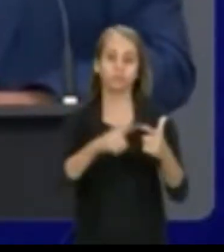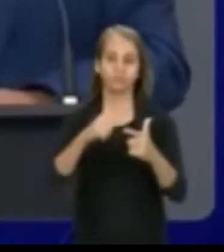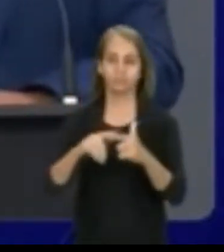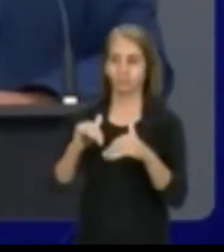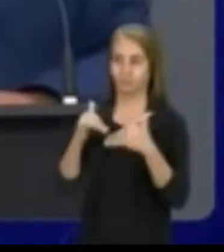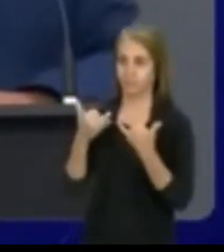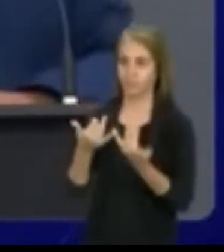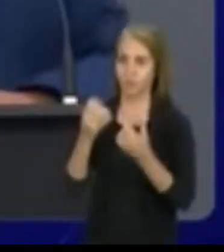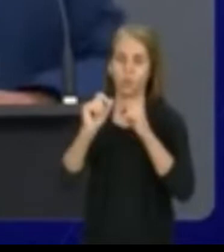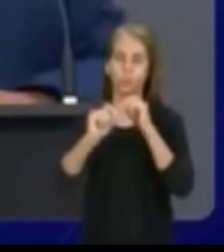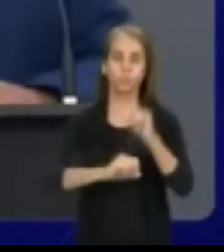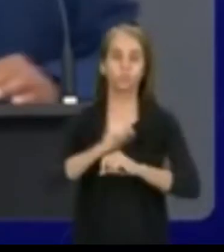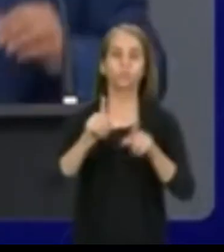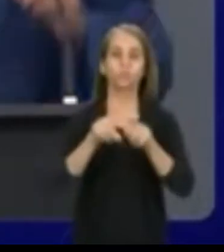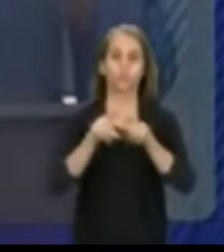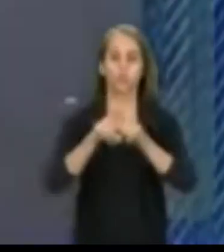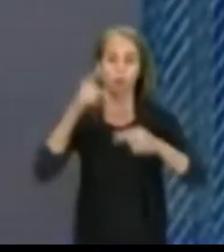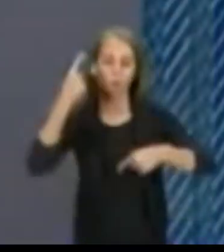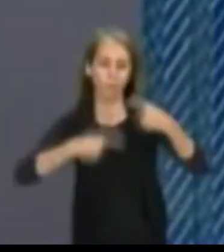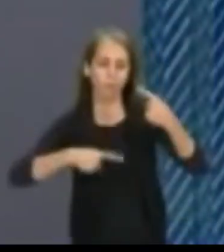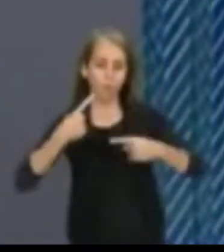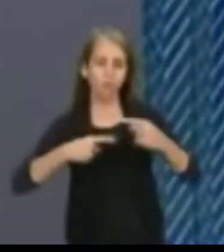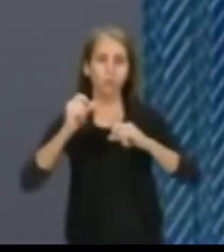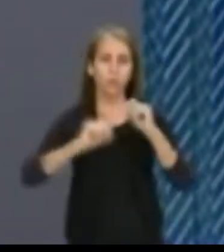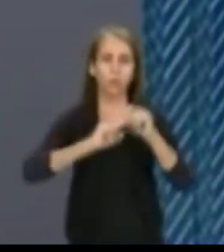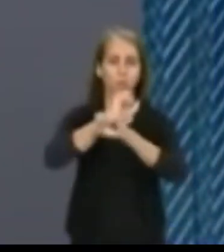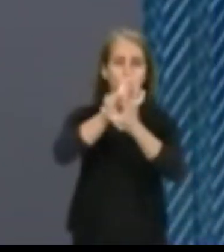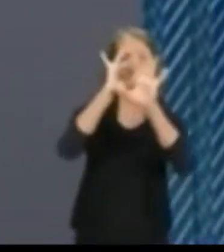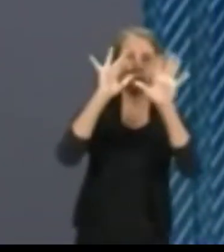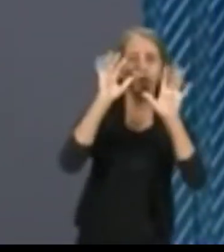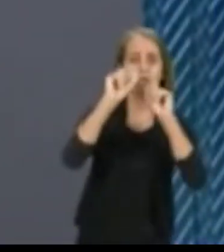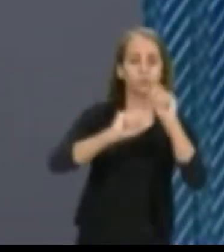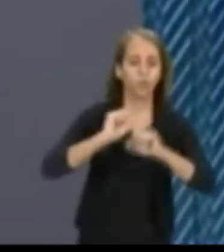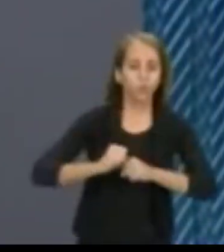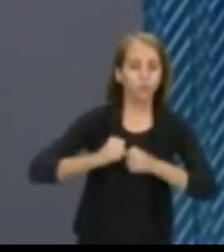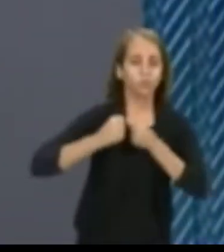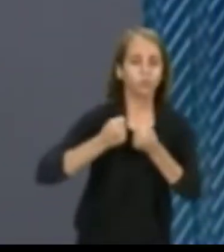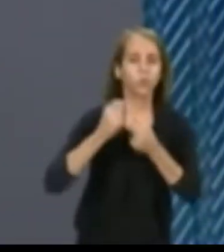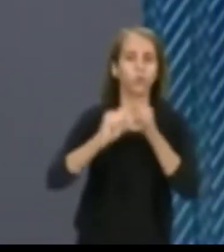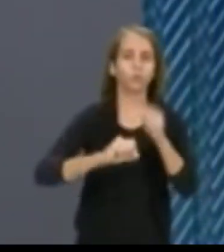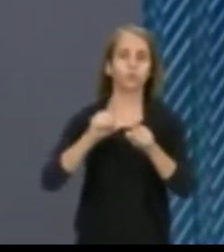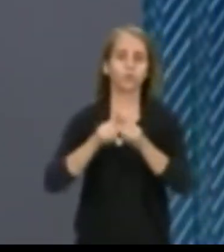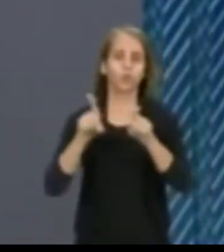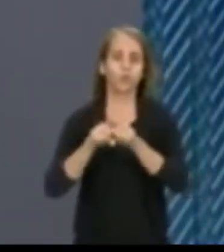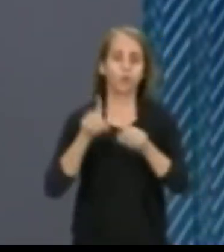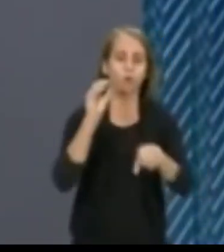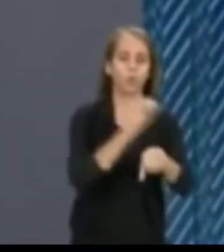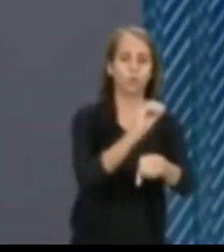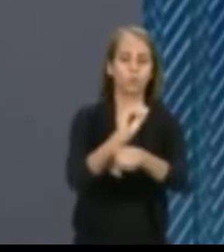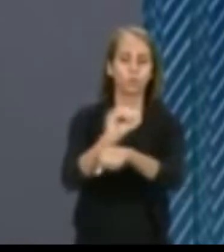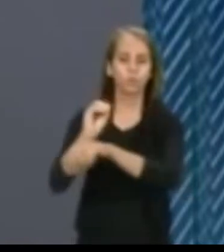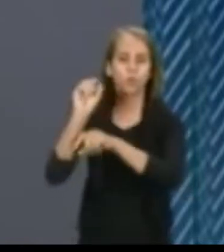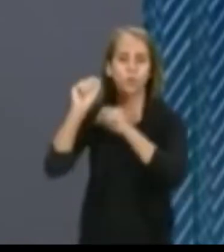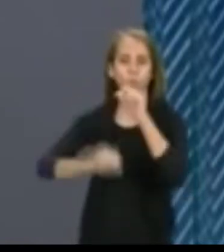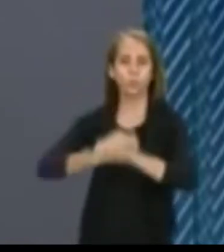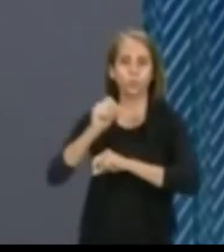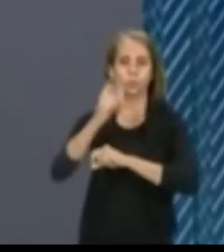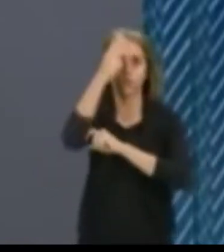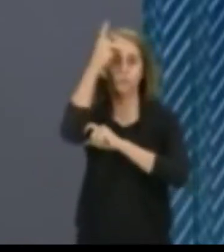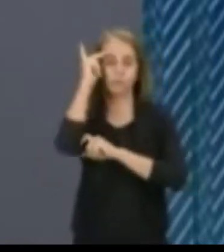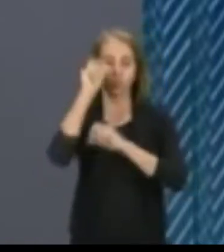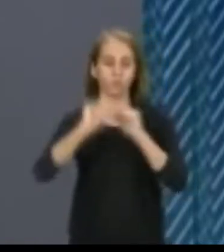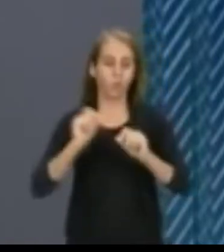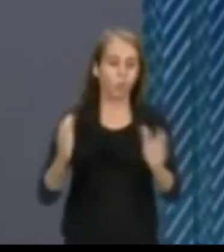claras de enfrentamento, fortalecer toda uma rede de proteção às pessoas em situação de